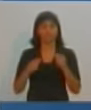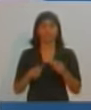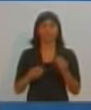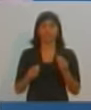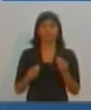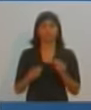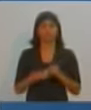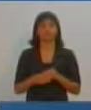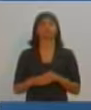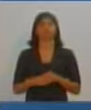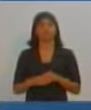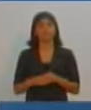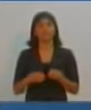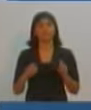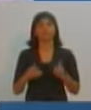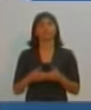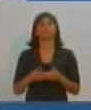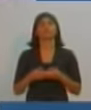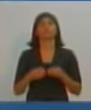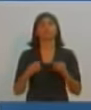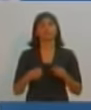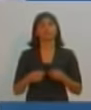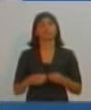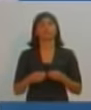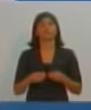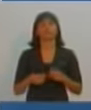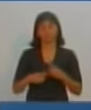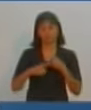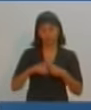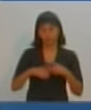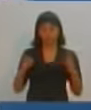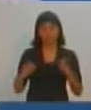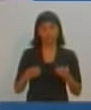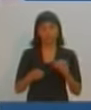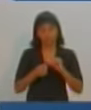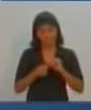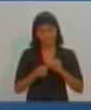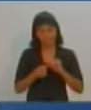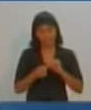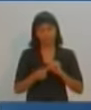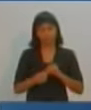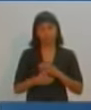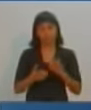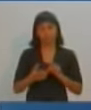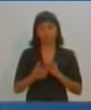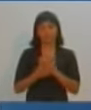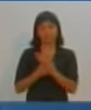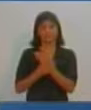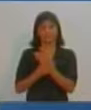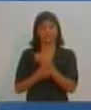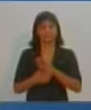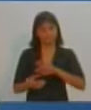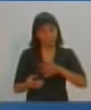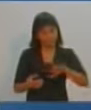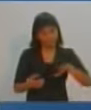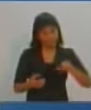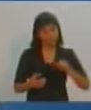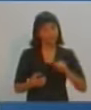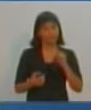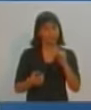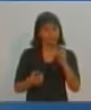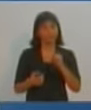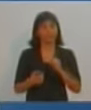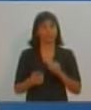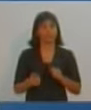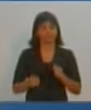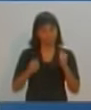isso. Nós não estamos contra o sistema. Estamos contra o que estão fazendo com a cidade. Estão assaltando você, prudentino. Nós queremos